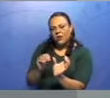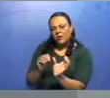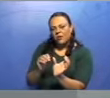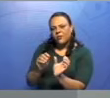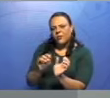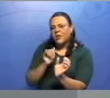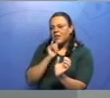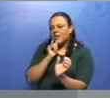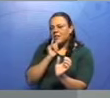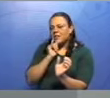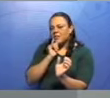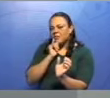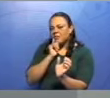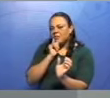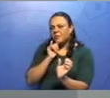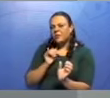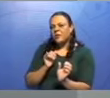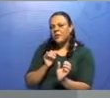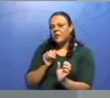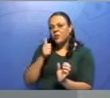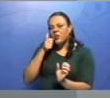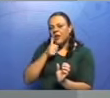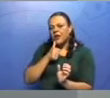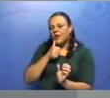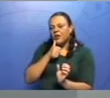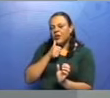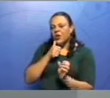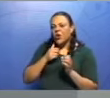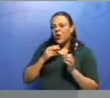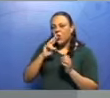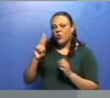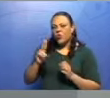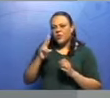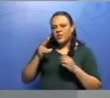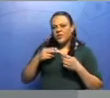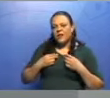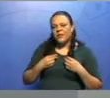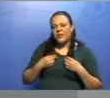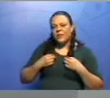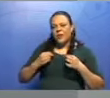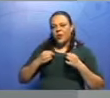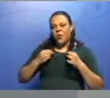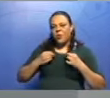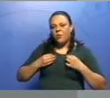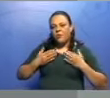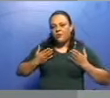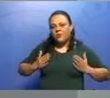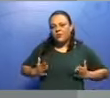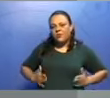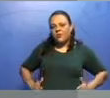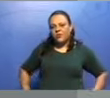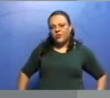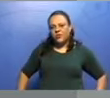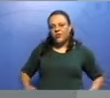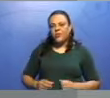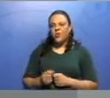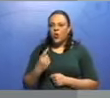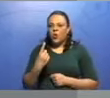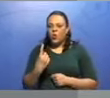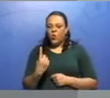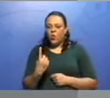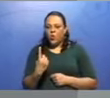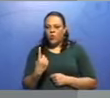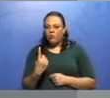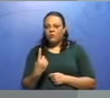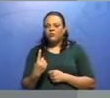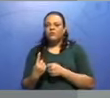roupa, ela está boa, ela vestiu, ela está bem, não está? Agora, o transitivo é como se fosse uma blusa. A mulher pode colocar